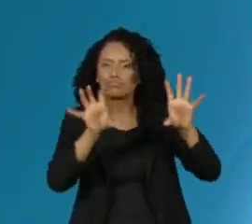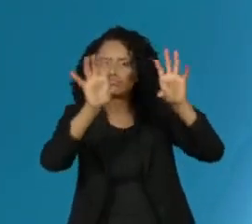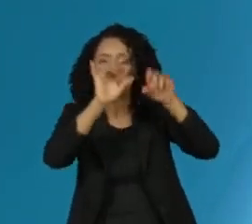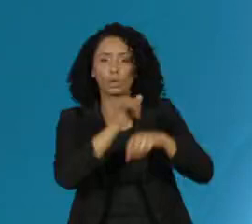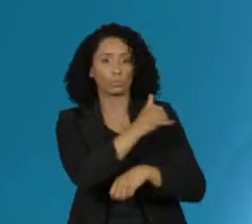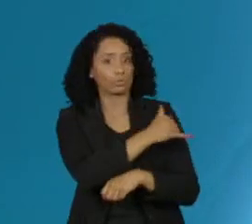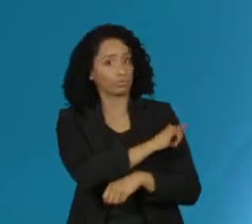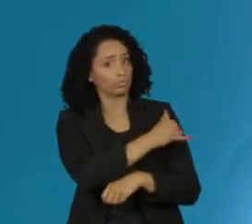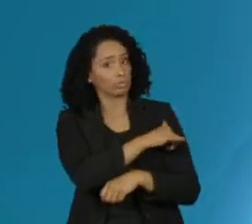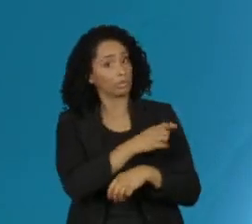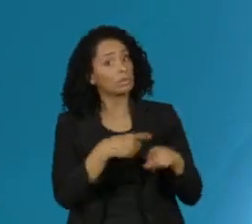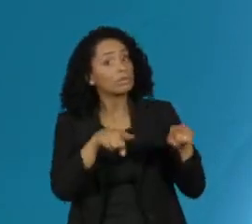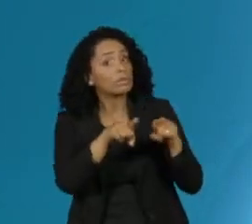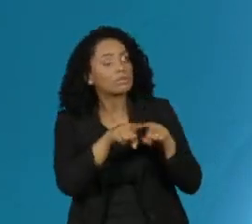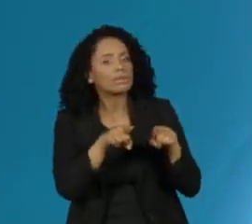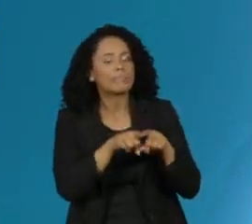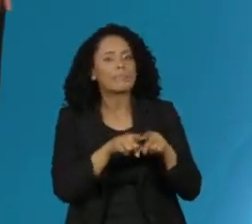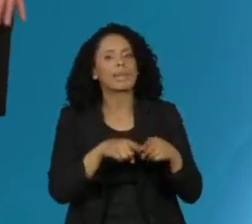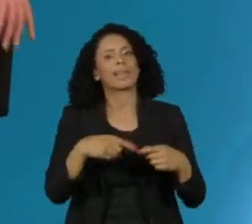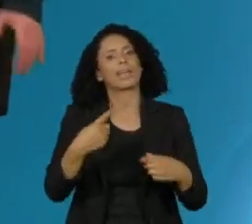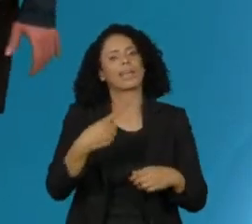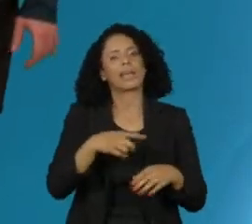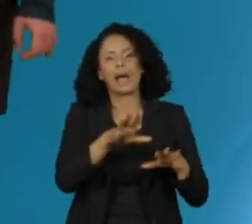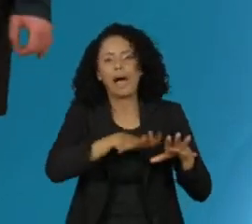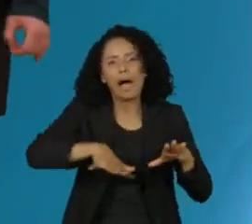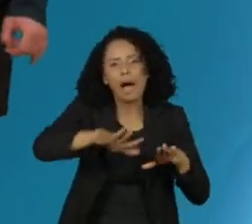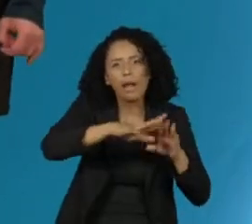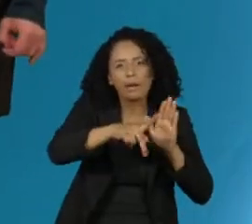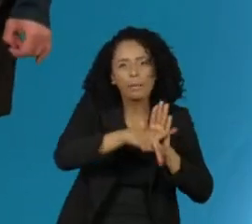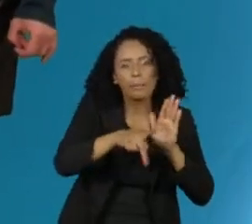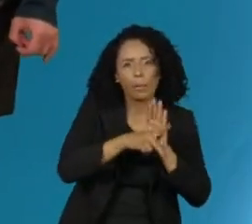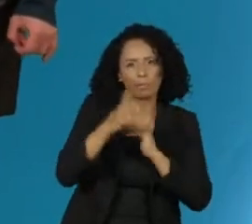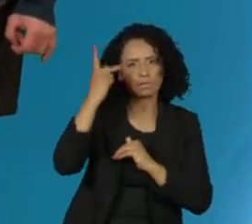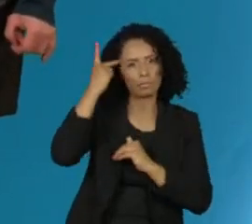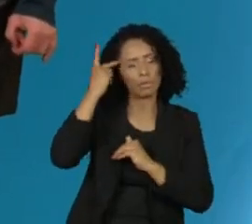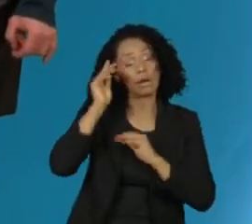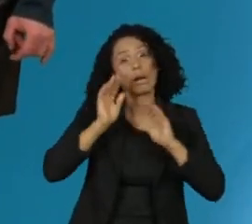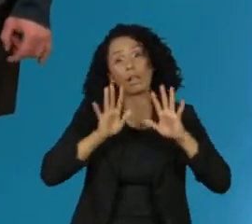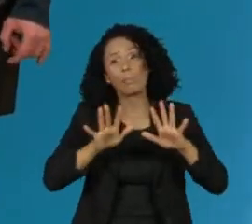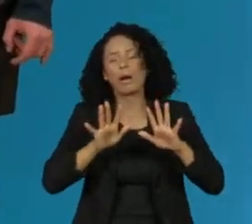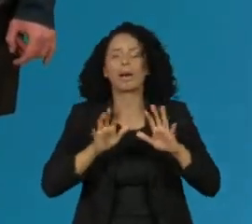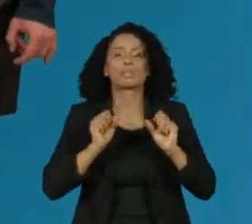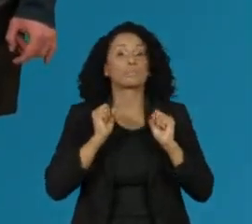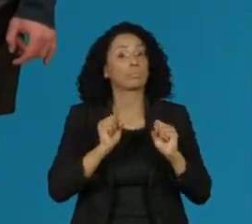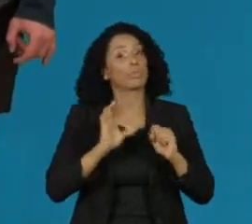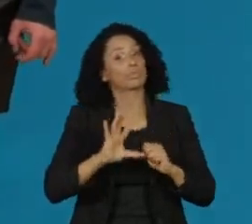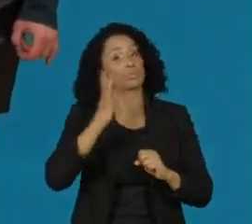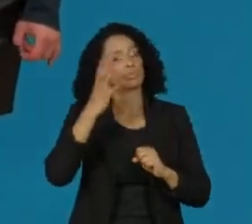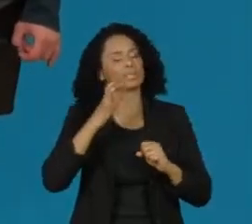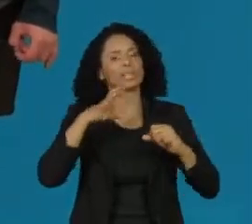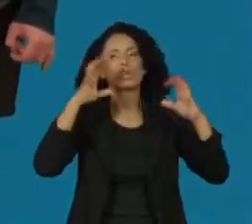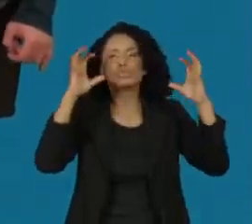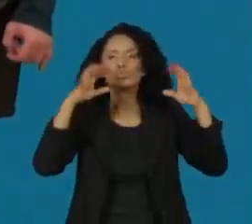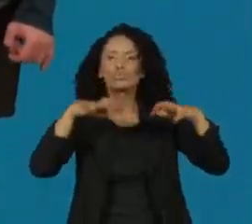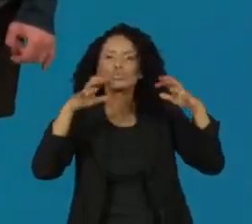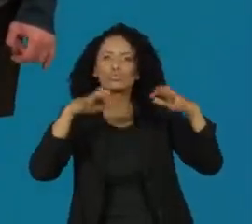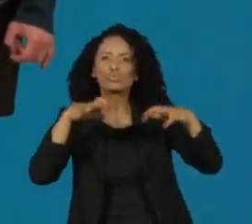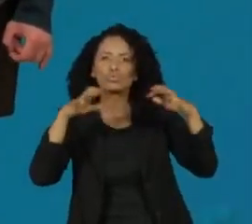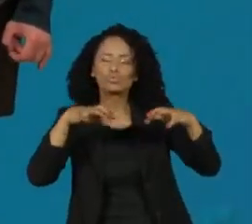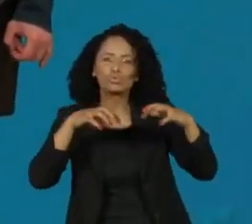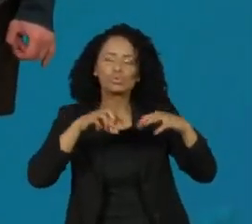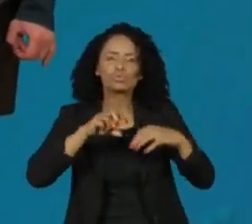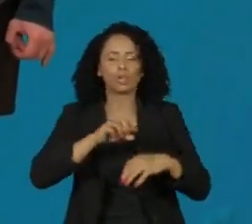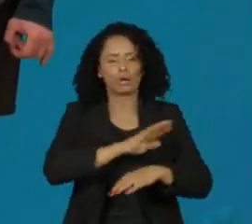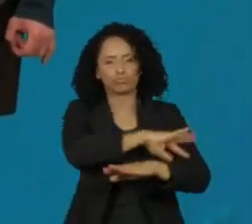e também em áreas do estado de São Paulo. Mas não tem previsão de grandes acumulados. Pode garoar na região do Vale do Ribeira, na